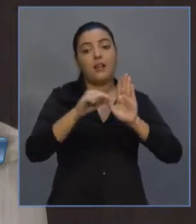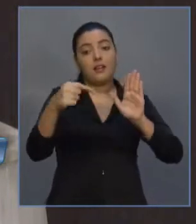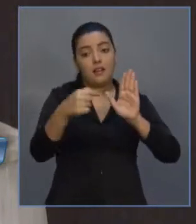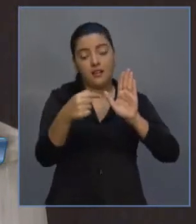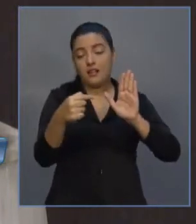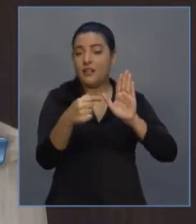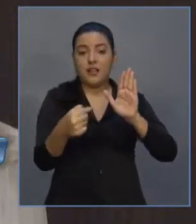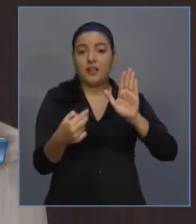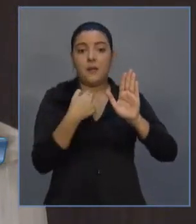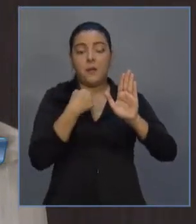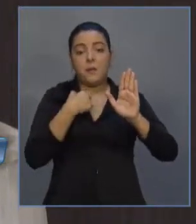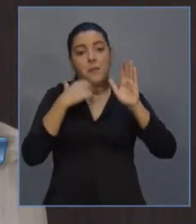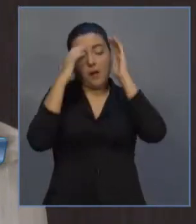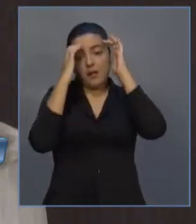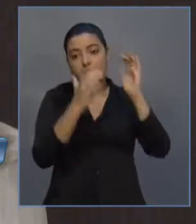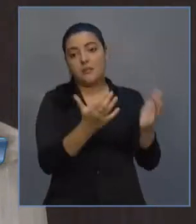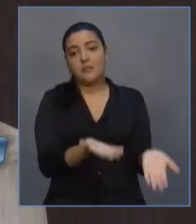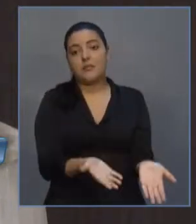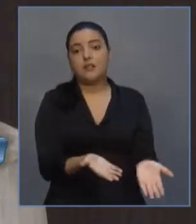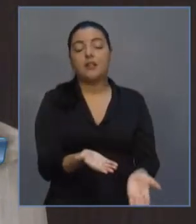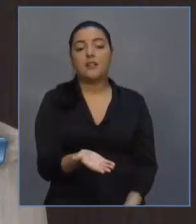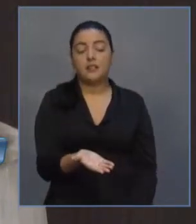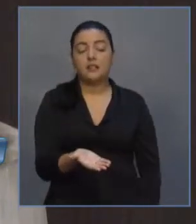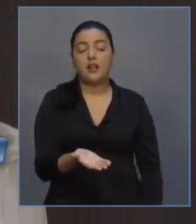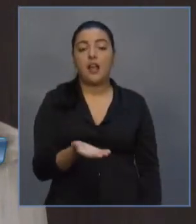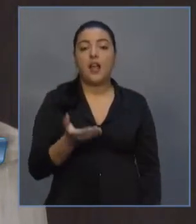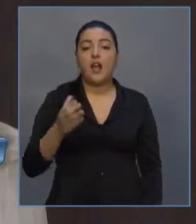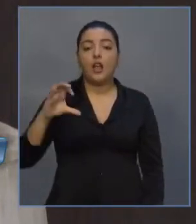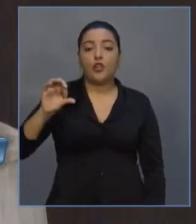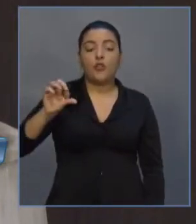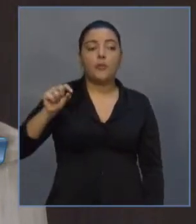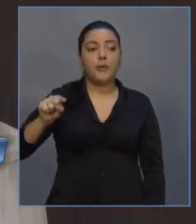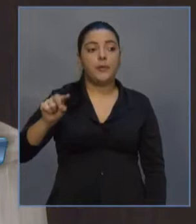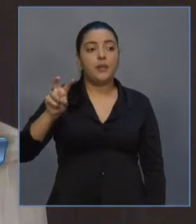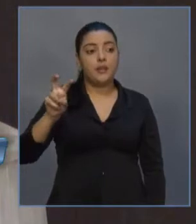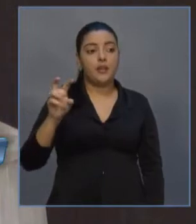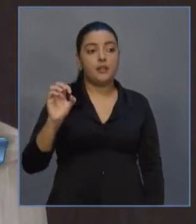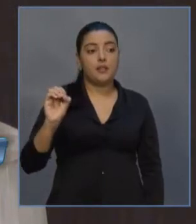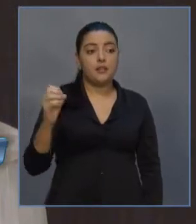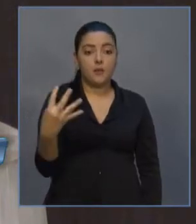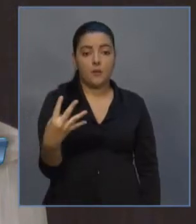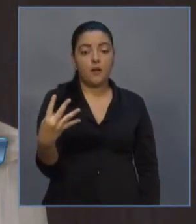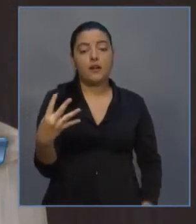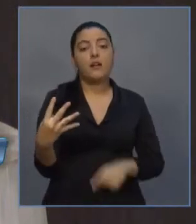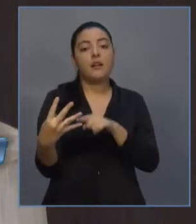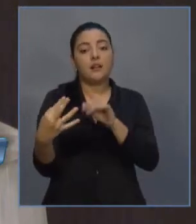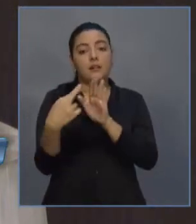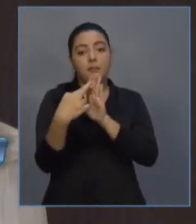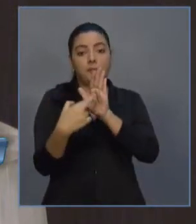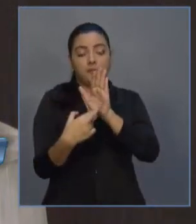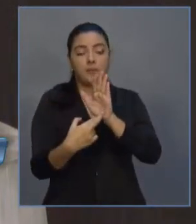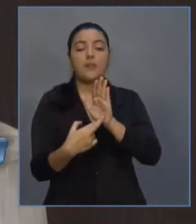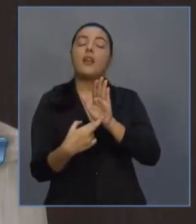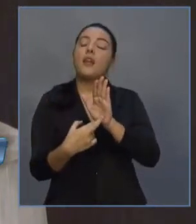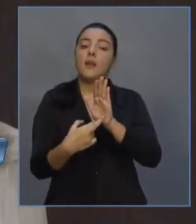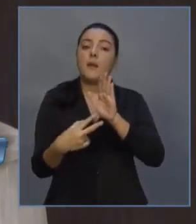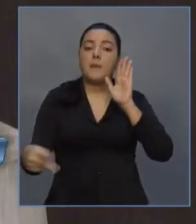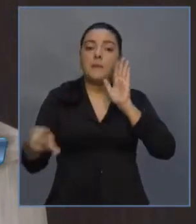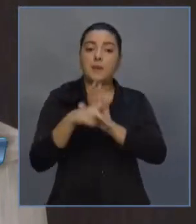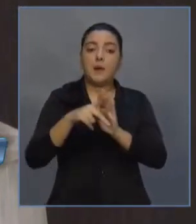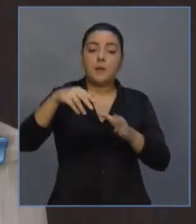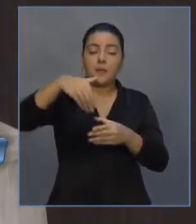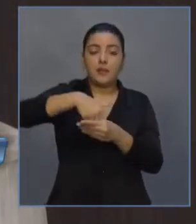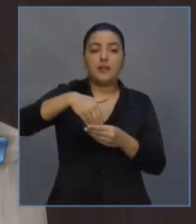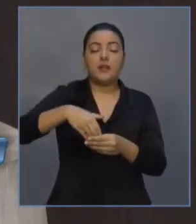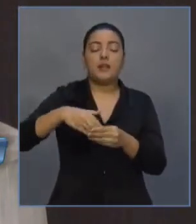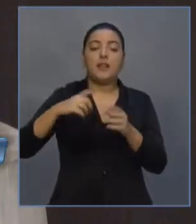vedação eleitoral. A Lei nº 9.504, que ela estabelece as normas para as eleições, ela,